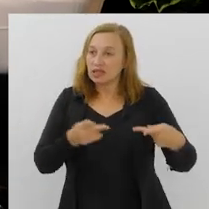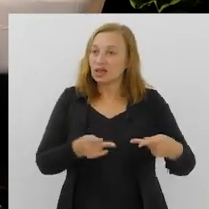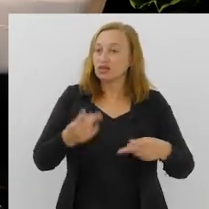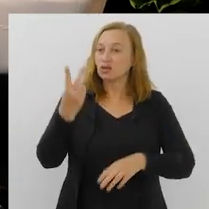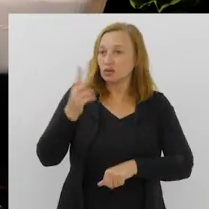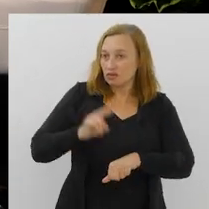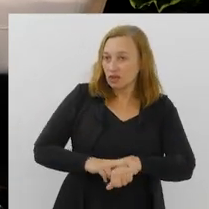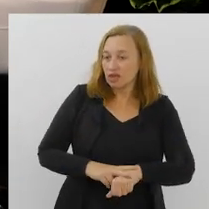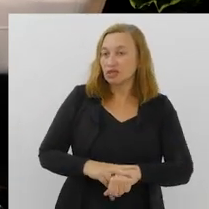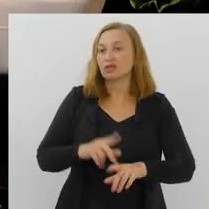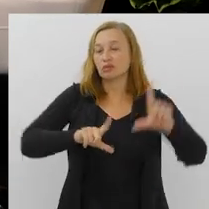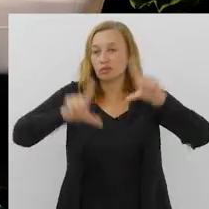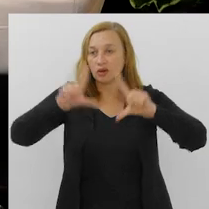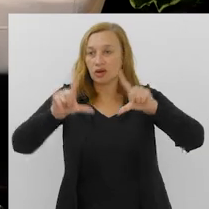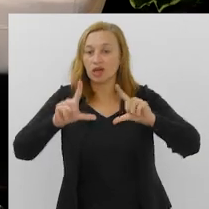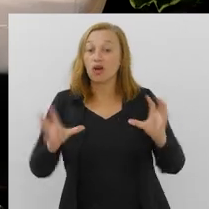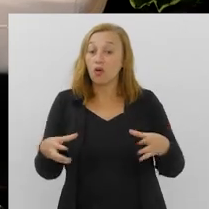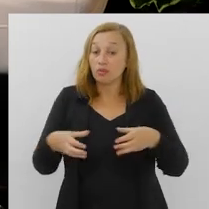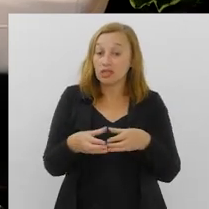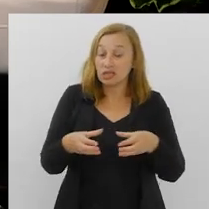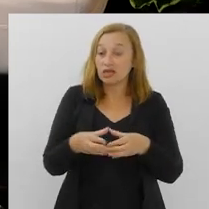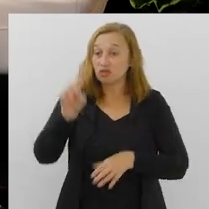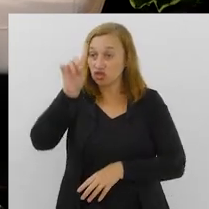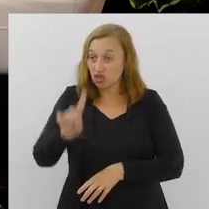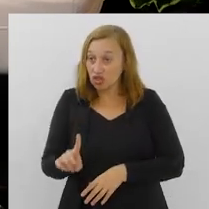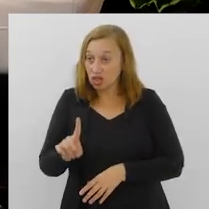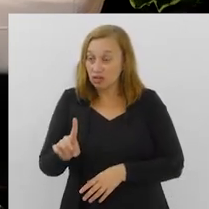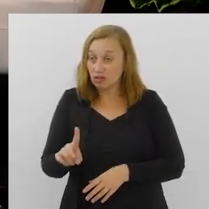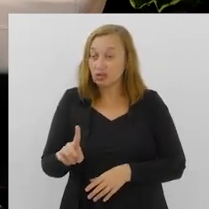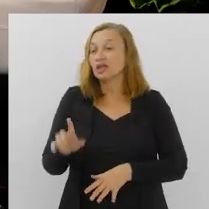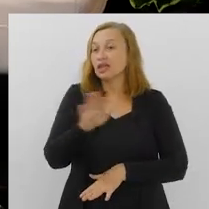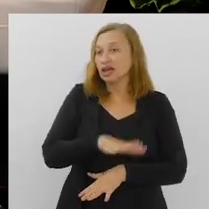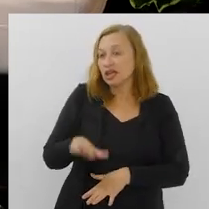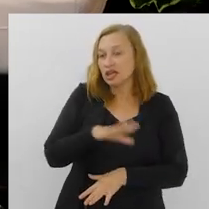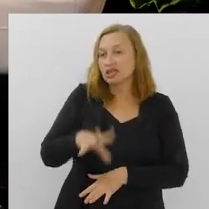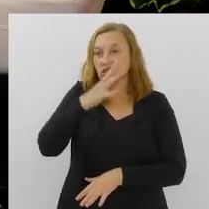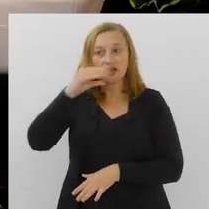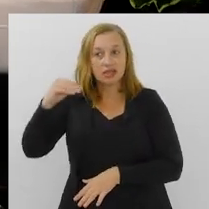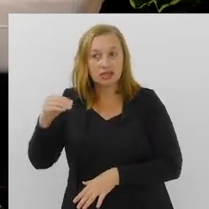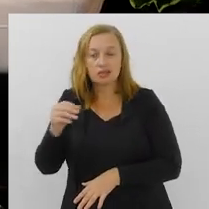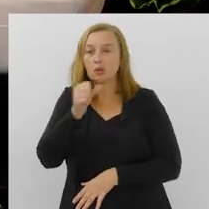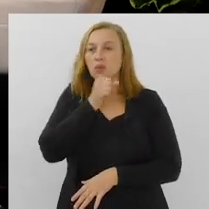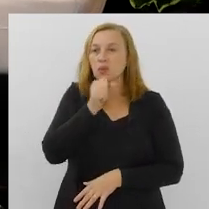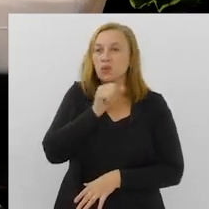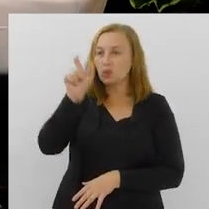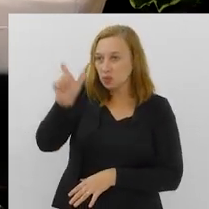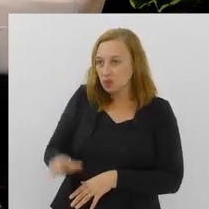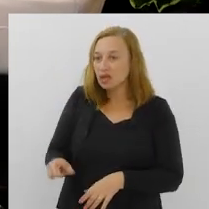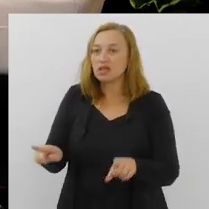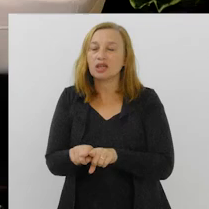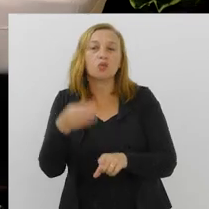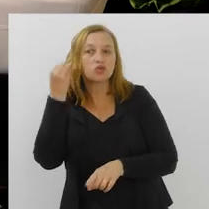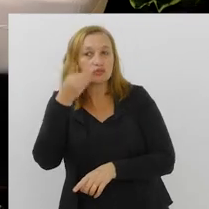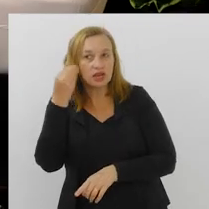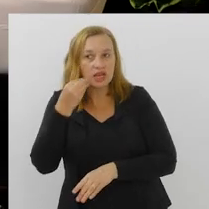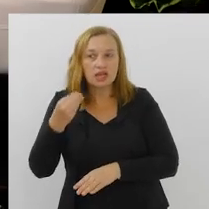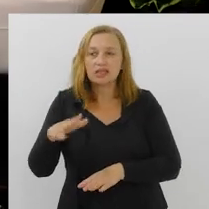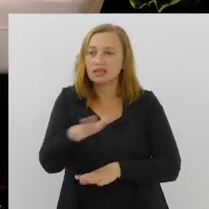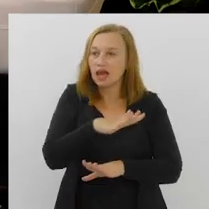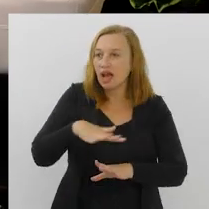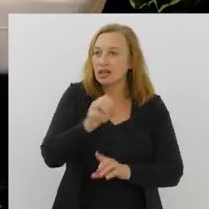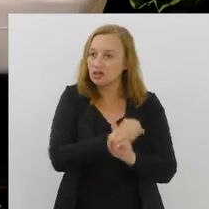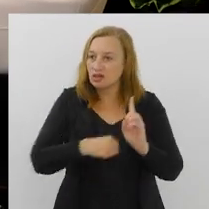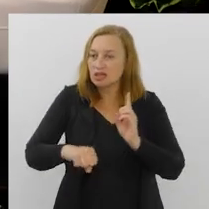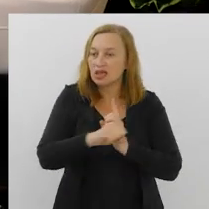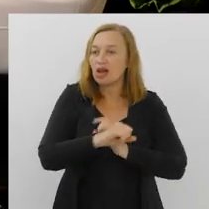preside a Comissão de Direito da Criança e do Adolescente e da Pessoa Idosa também, e que tem uma larga experiência na área social, pelo seu